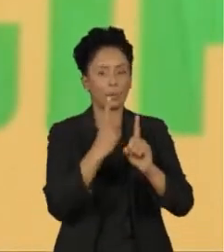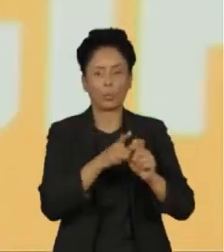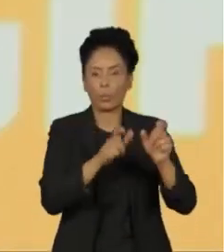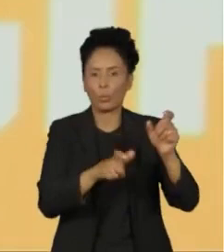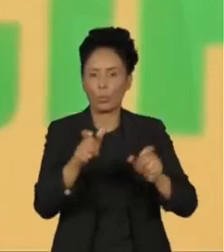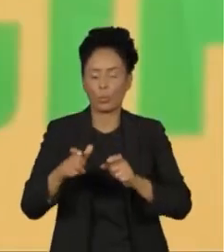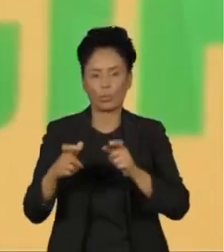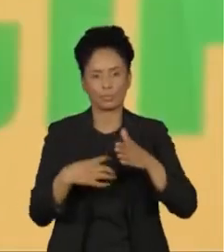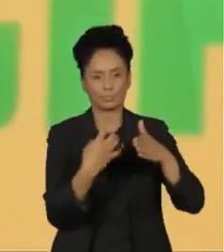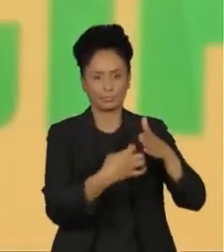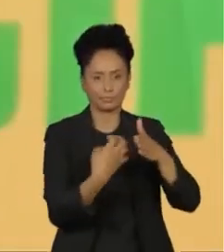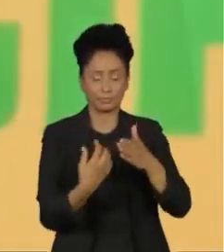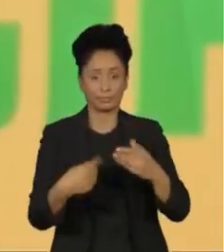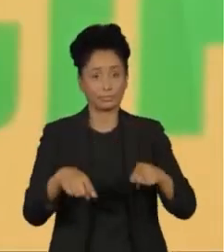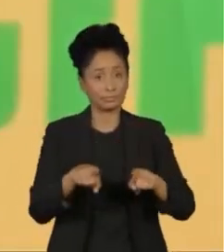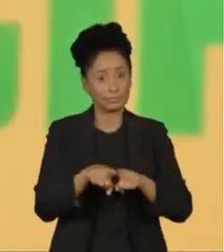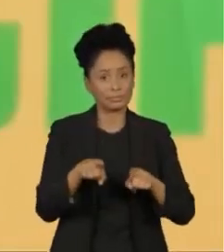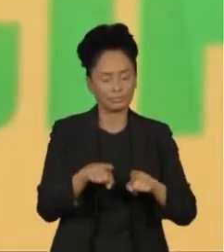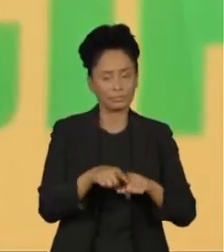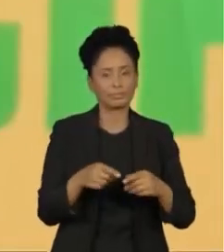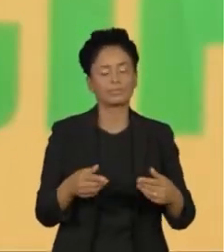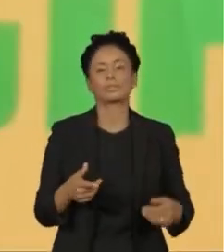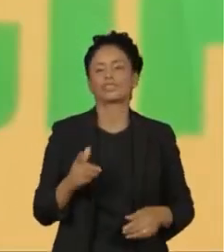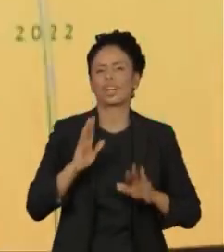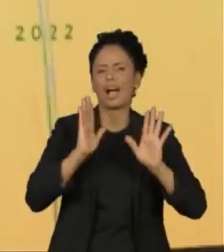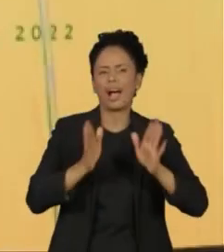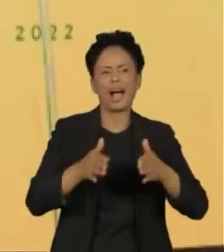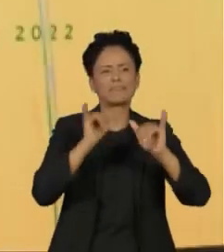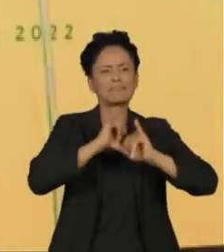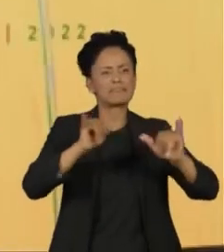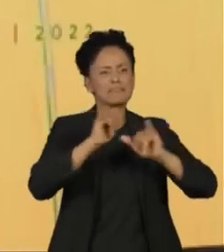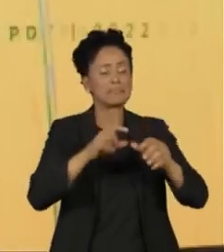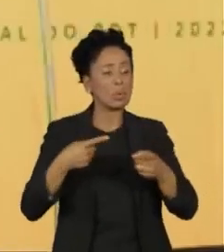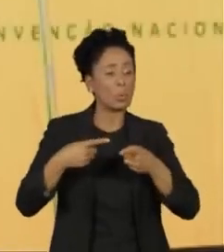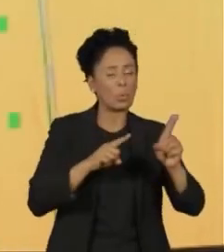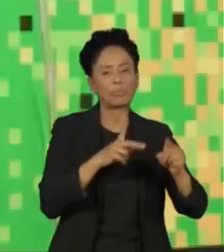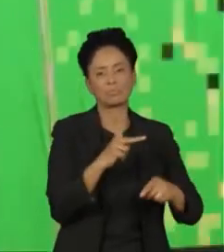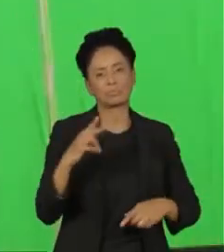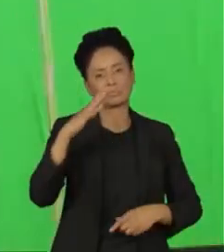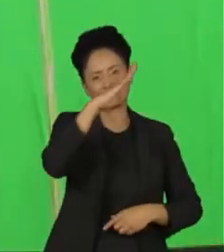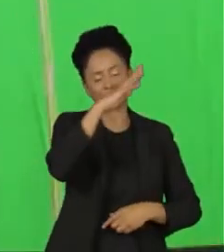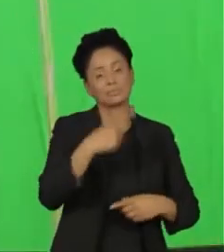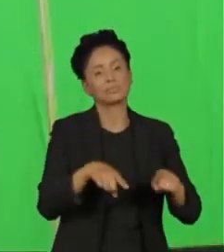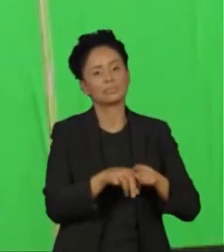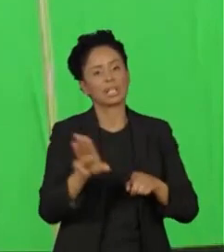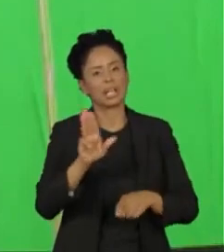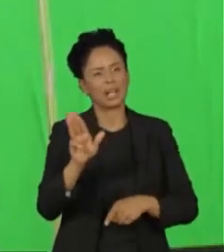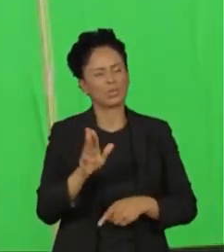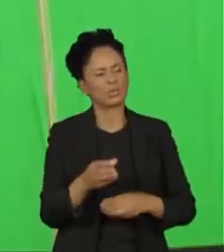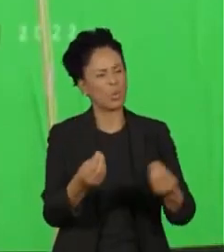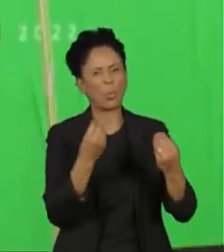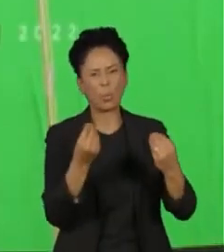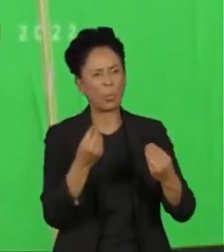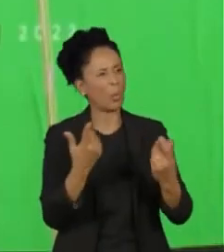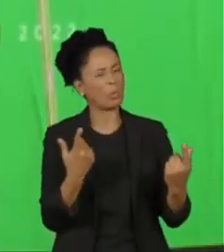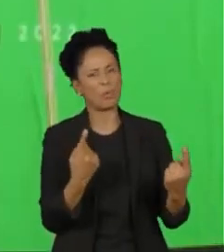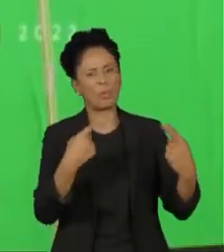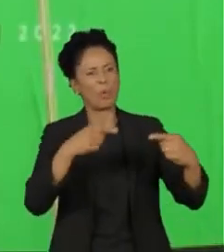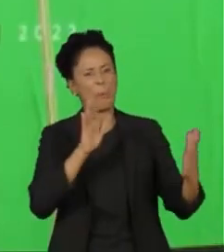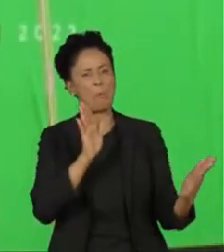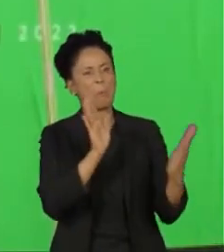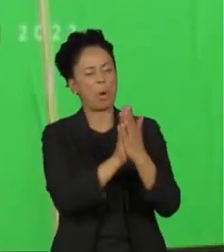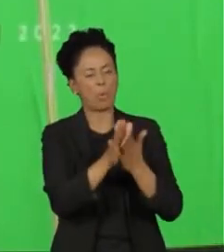Nesta quinta-feira, o candidato do PDT criticou Lula e Bolsonaro por não se comprometerem a ir ao debate do consórcio de imprensa,